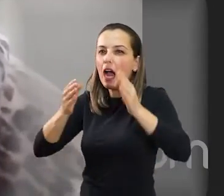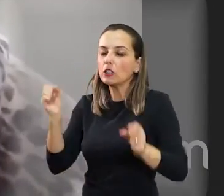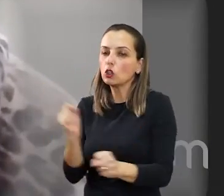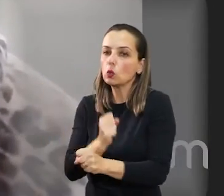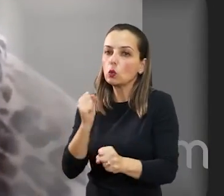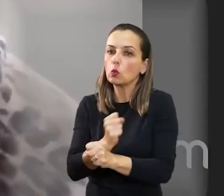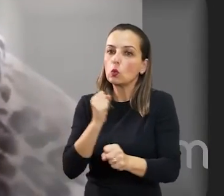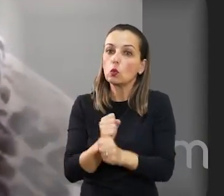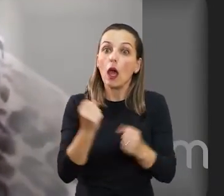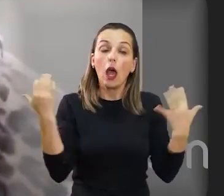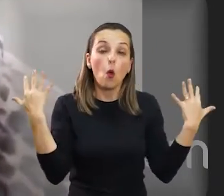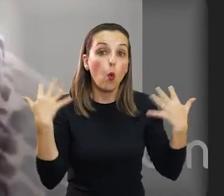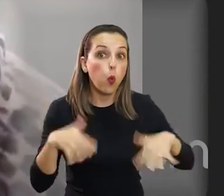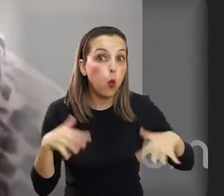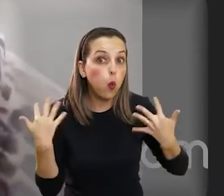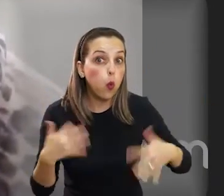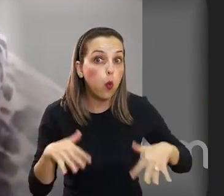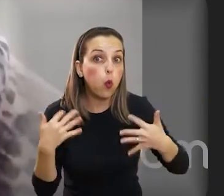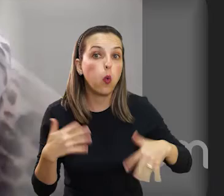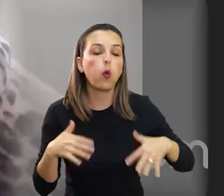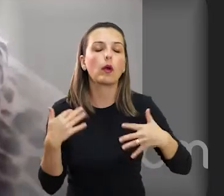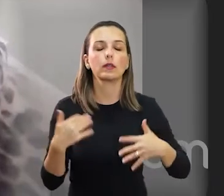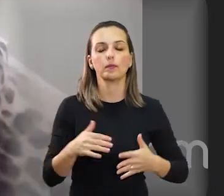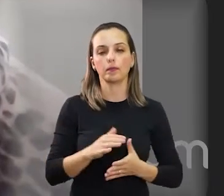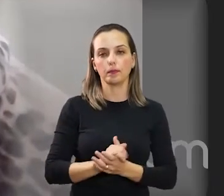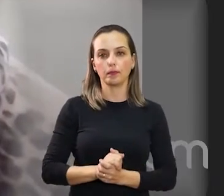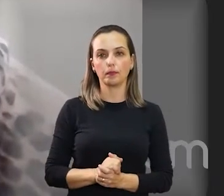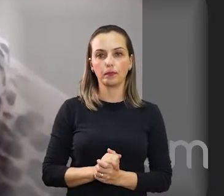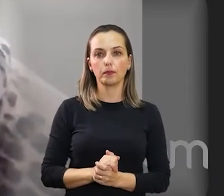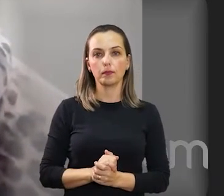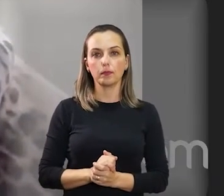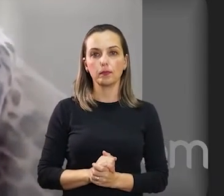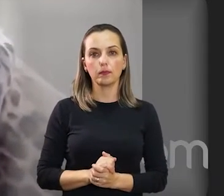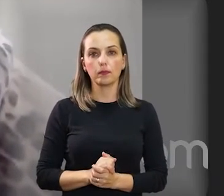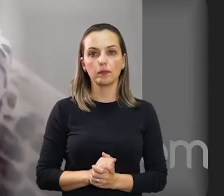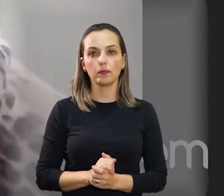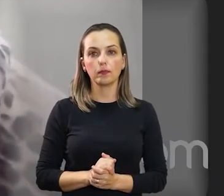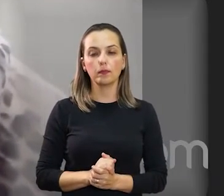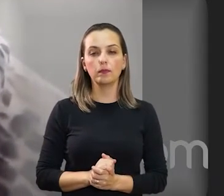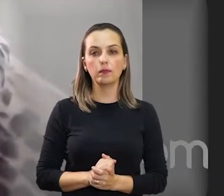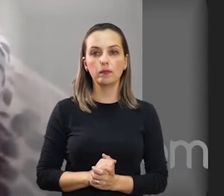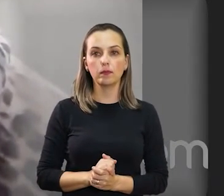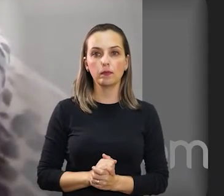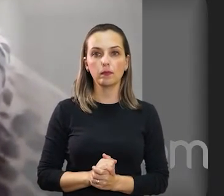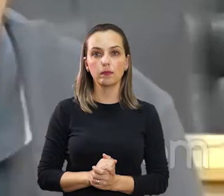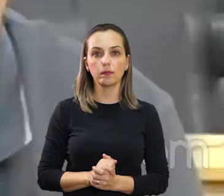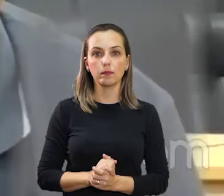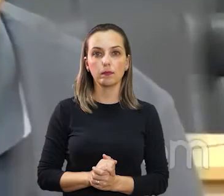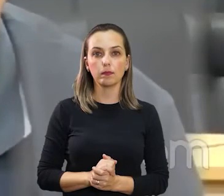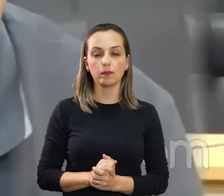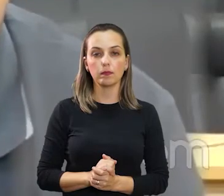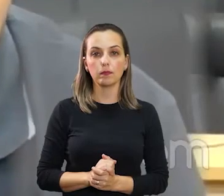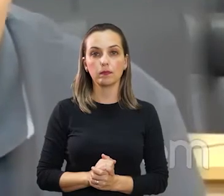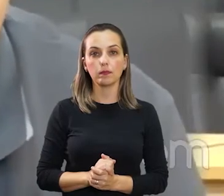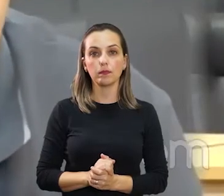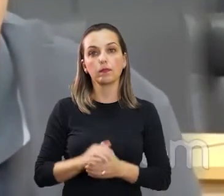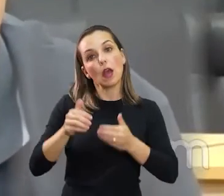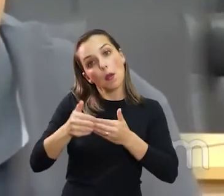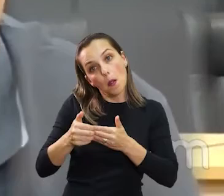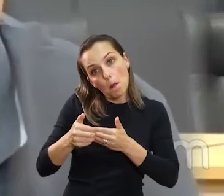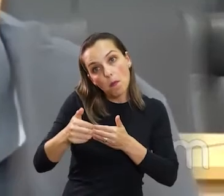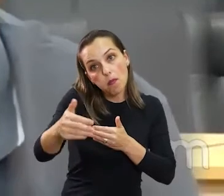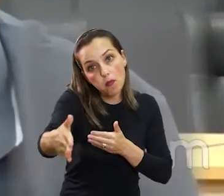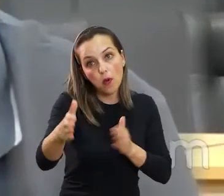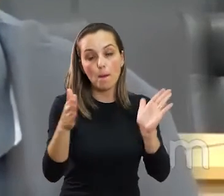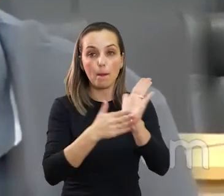empreendimentos horizontais, hoje estão recebendo empreendimentos só verticais. Agora, para que